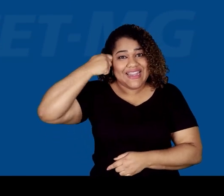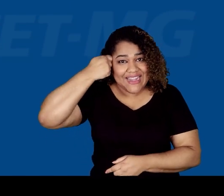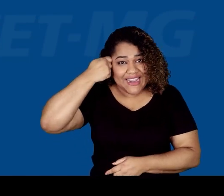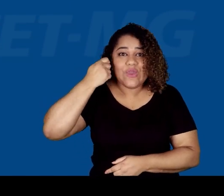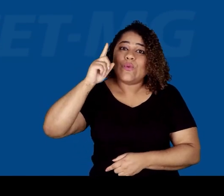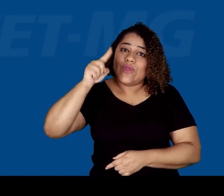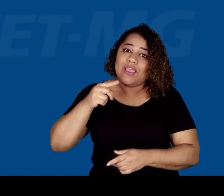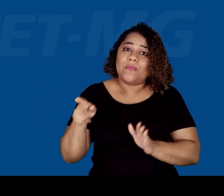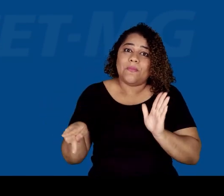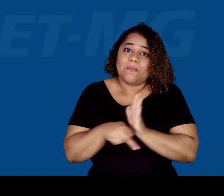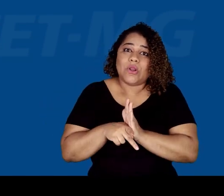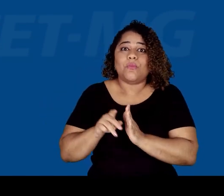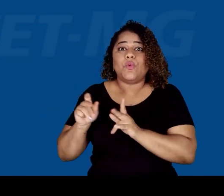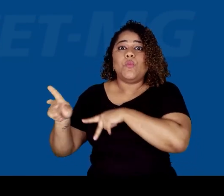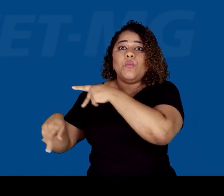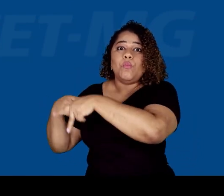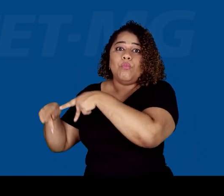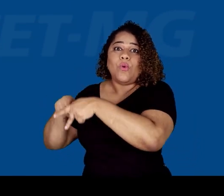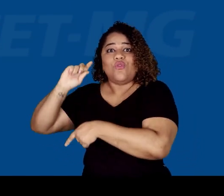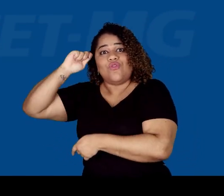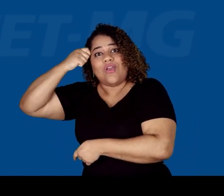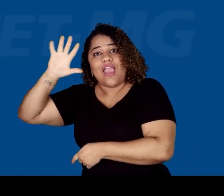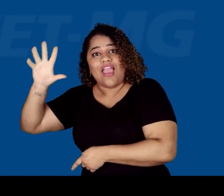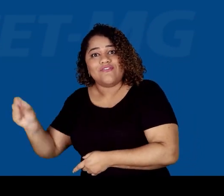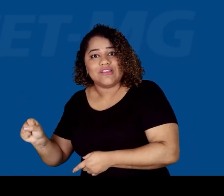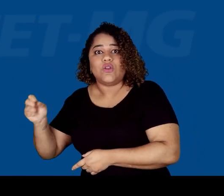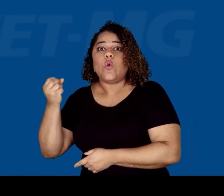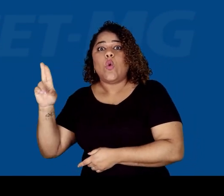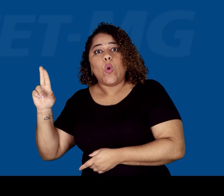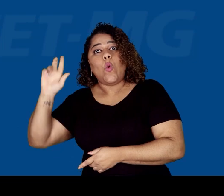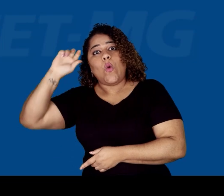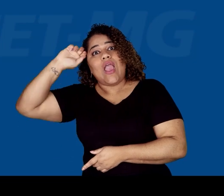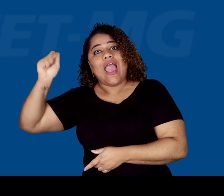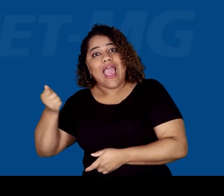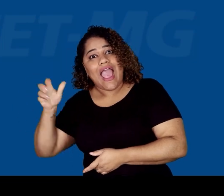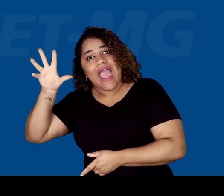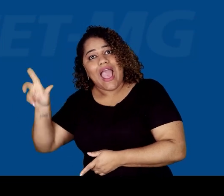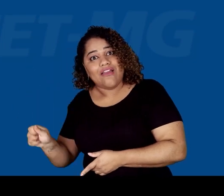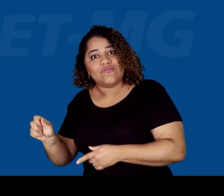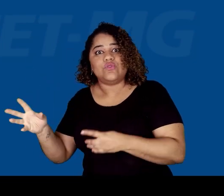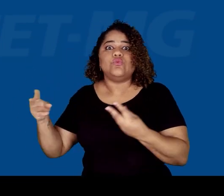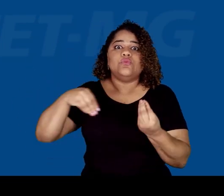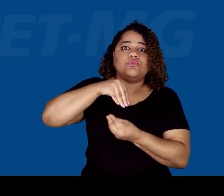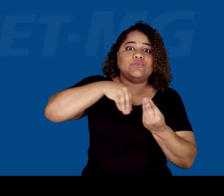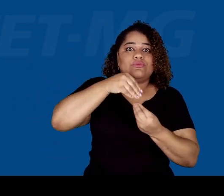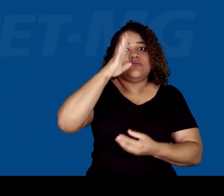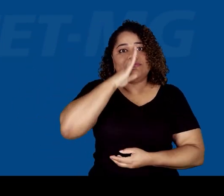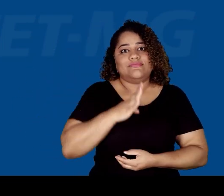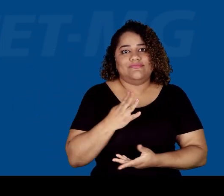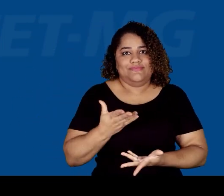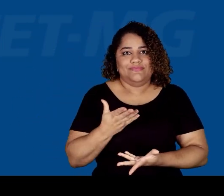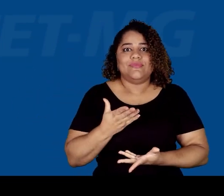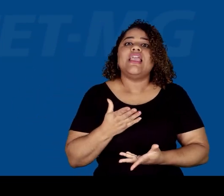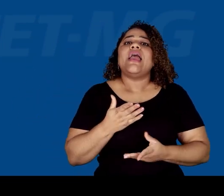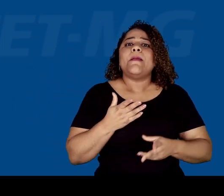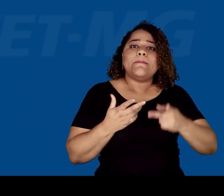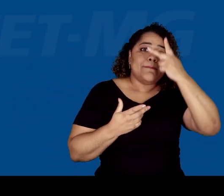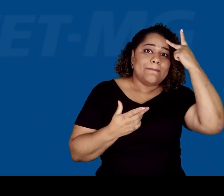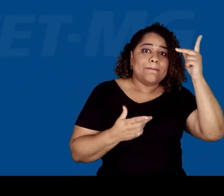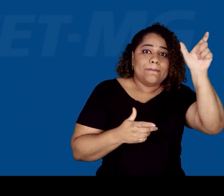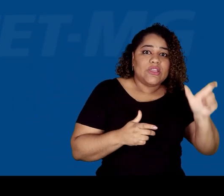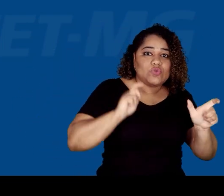característicos de povos negros, africanos ou afro-brasileiros. Nos pretos, essas características são totalmente